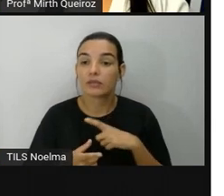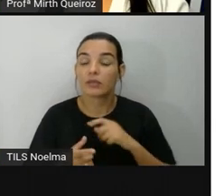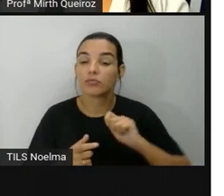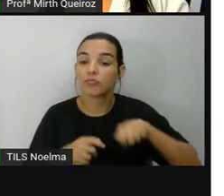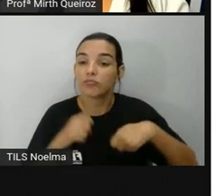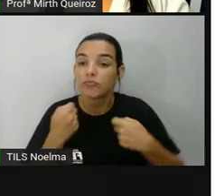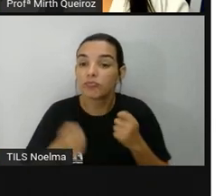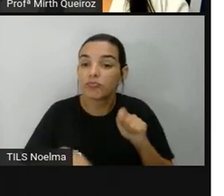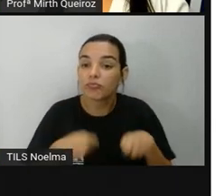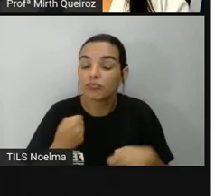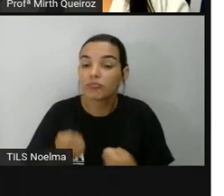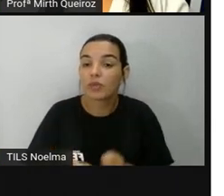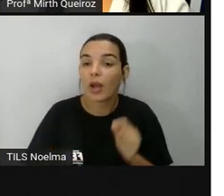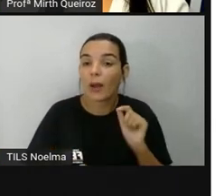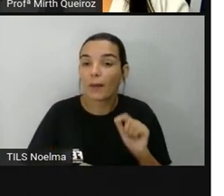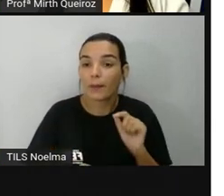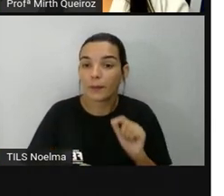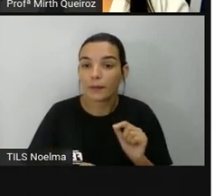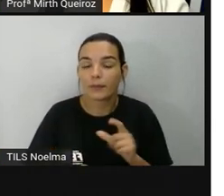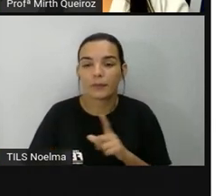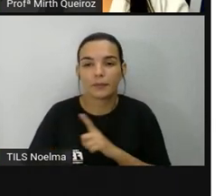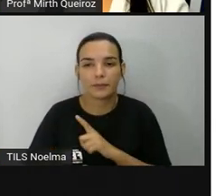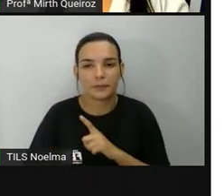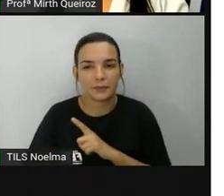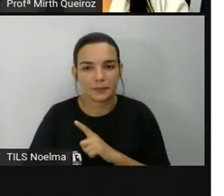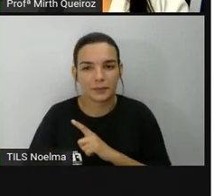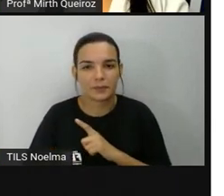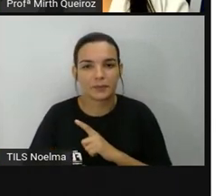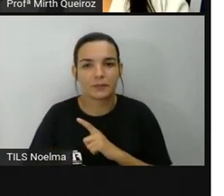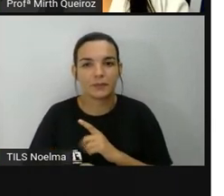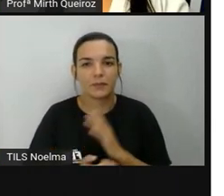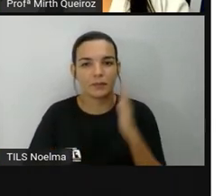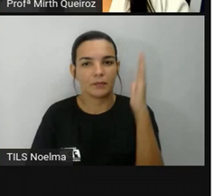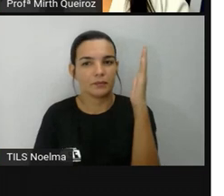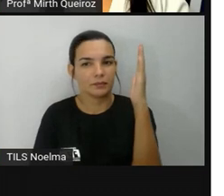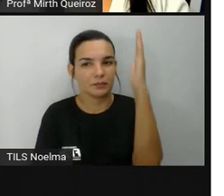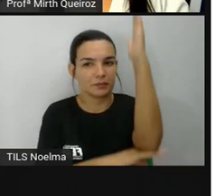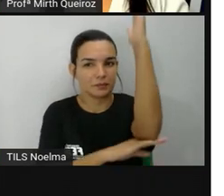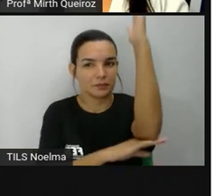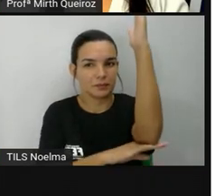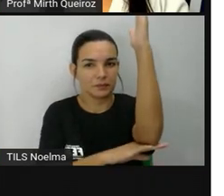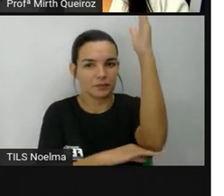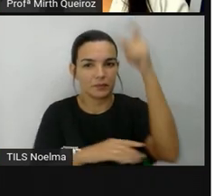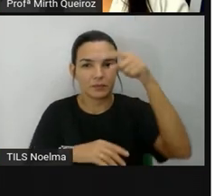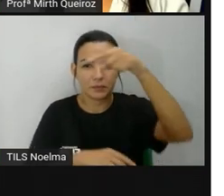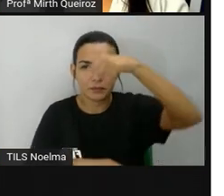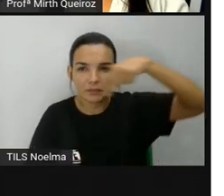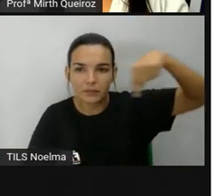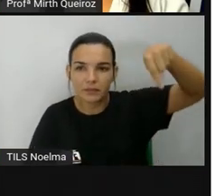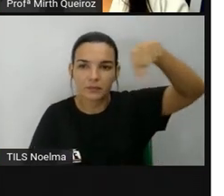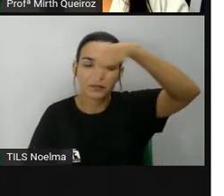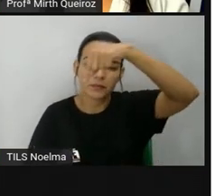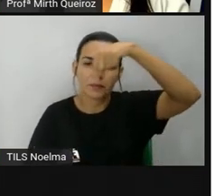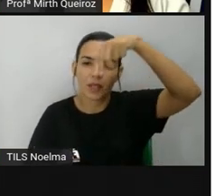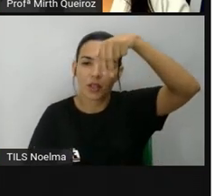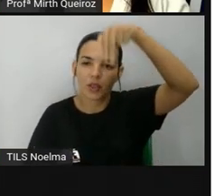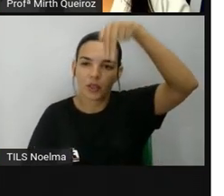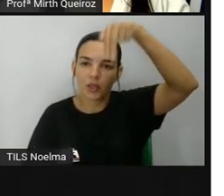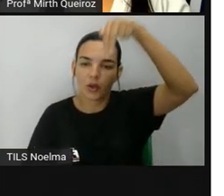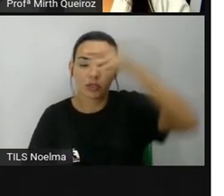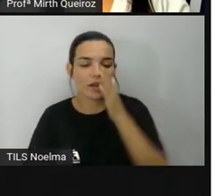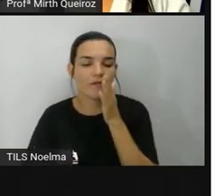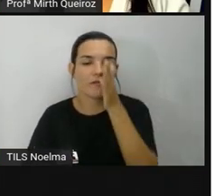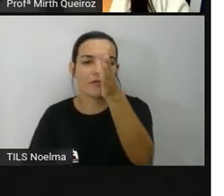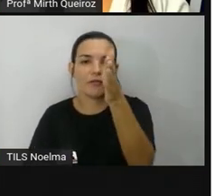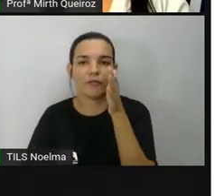Que no sentido sul de Ana é onde tem esse prédio aqui redondo. No sentido norte, então, vai ser o quê? A